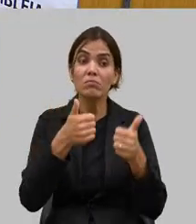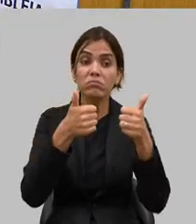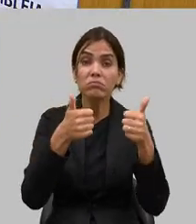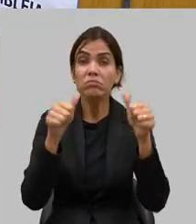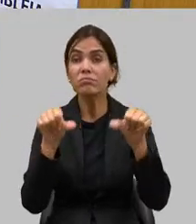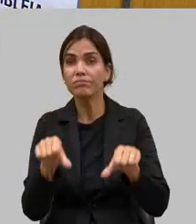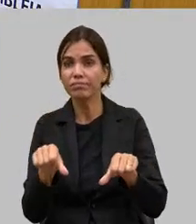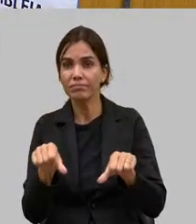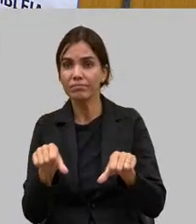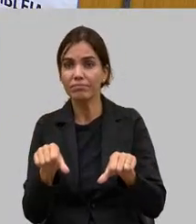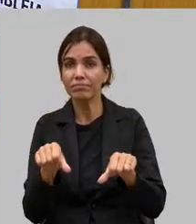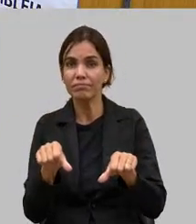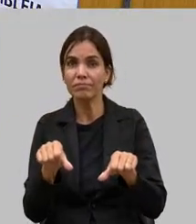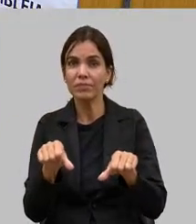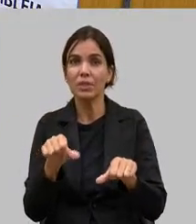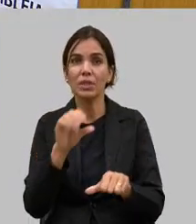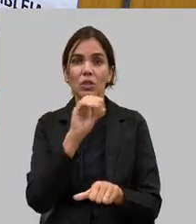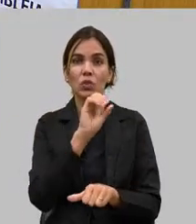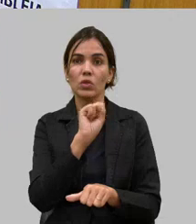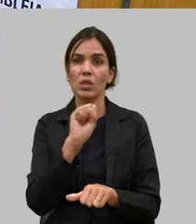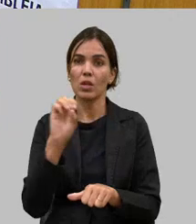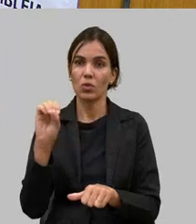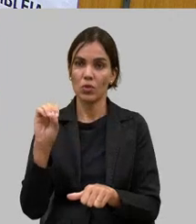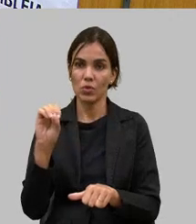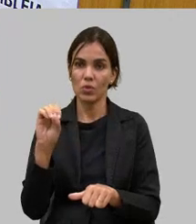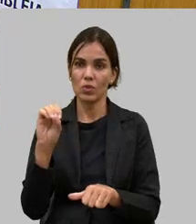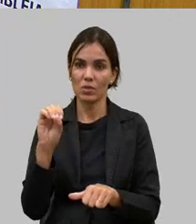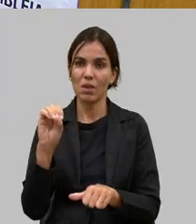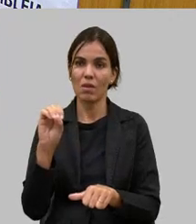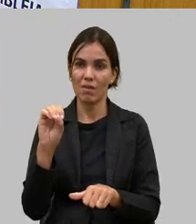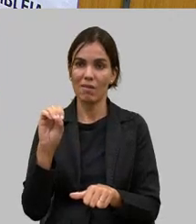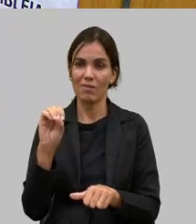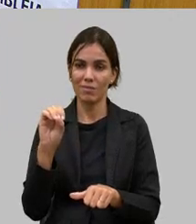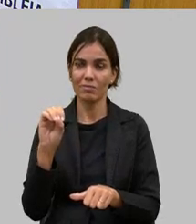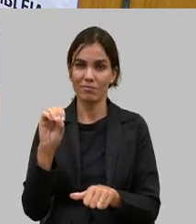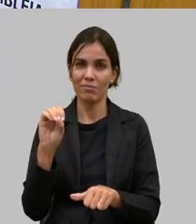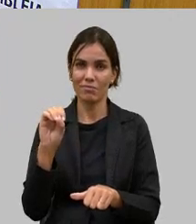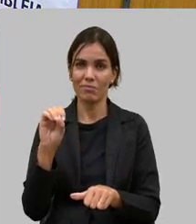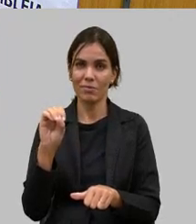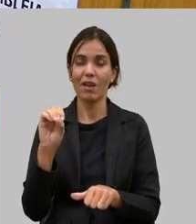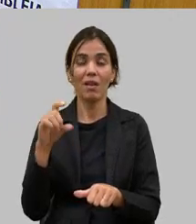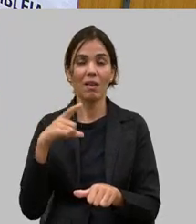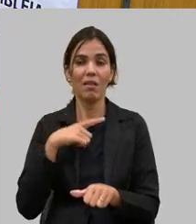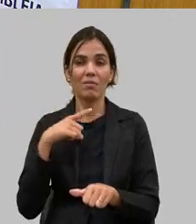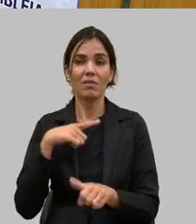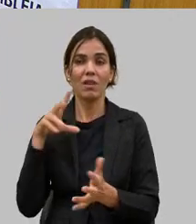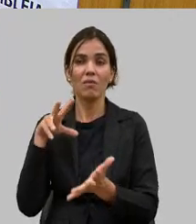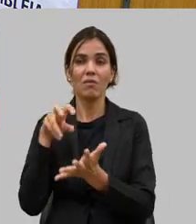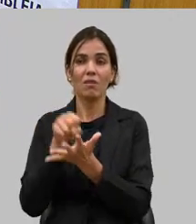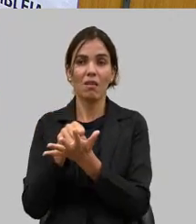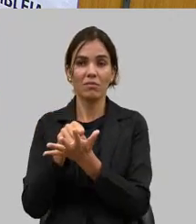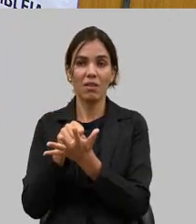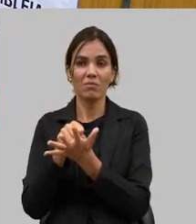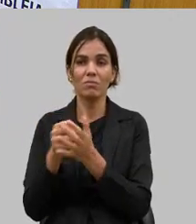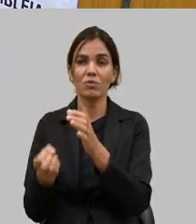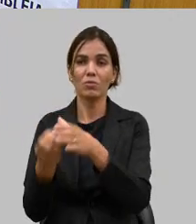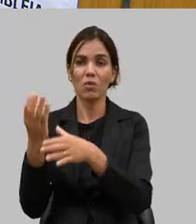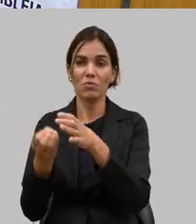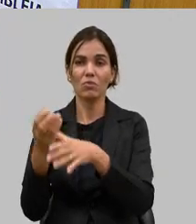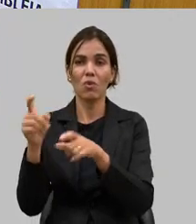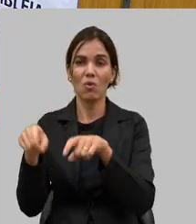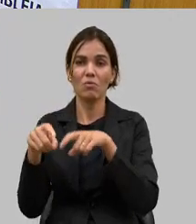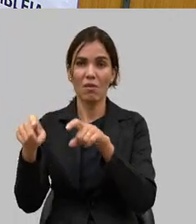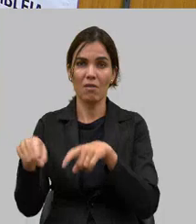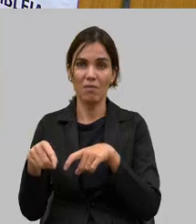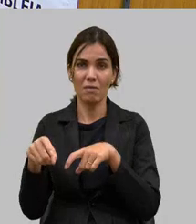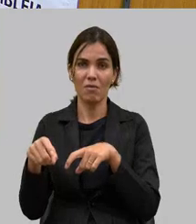aqui porque o 0800 é via sindicato rural existe um cadastro dos produtores rurais e a CEMIG se preparou para isso para ter ideia